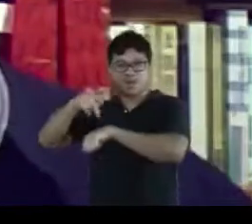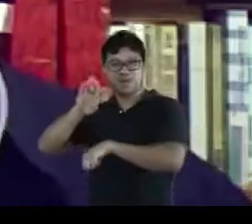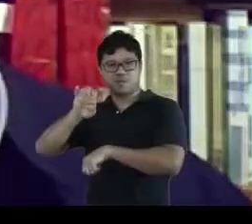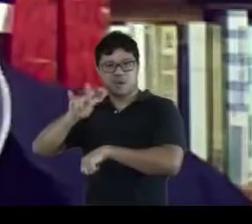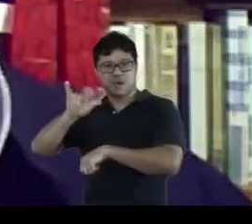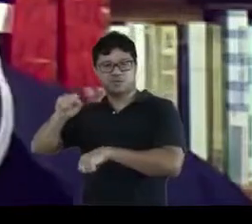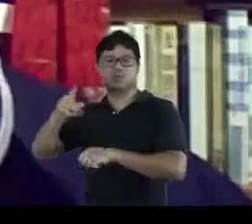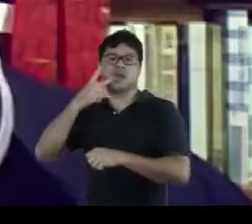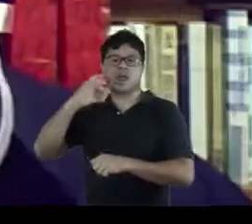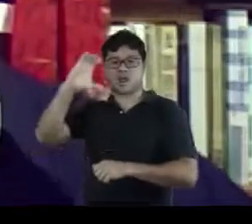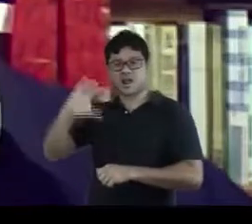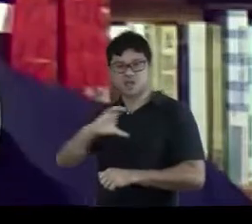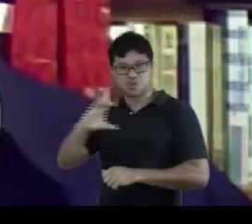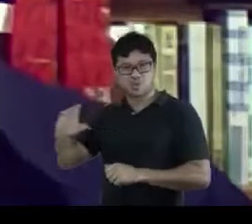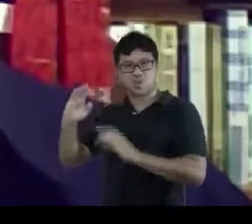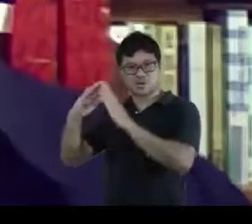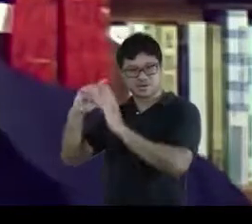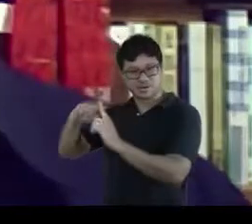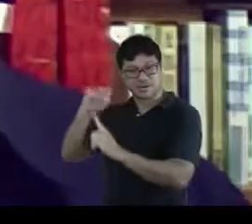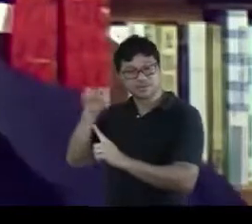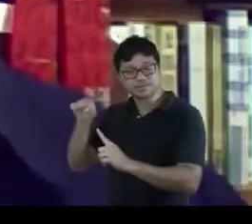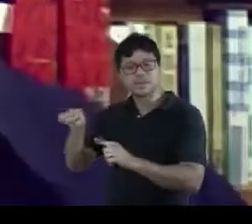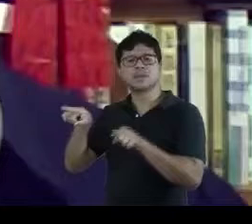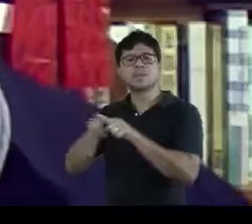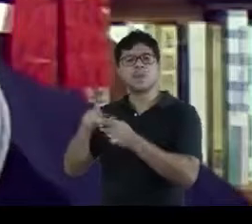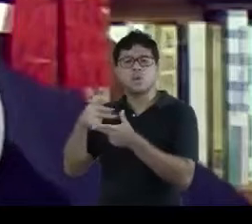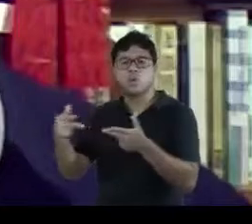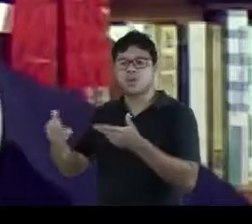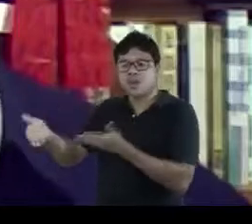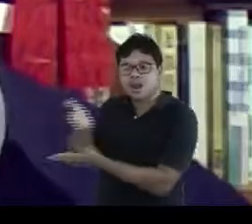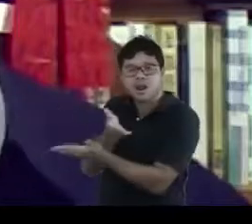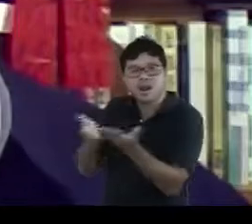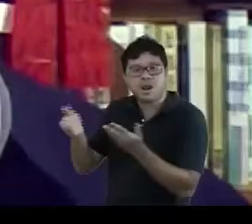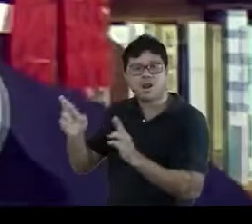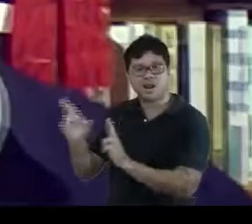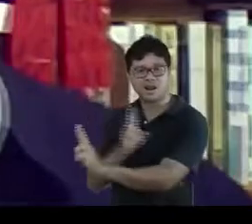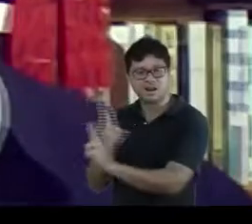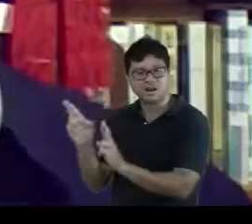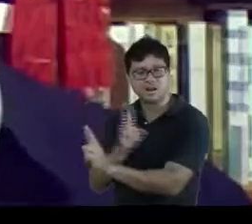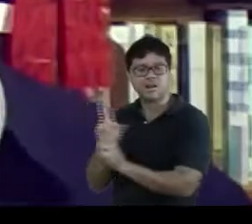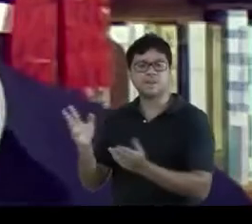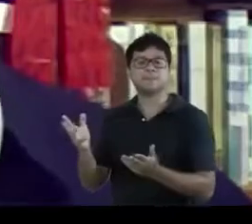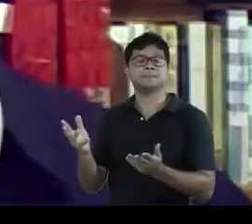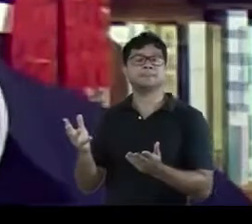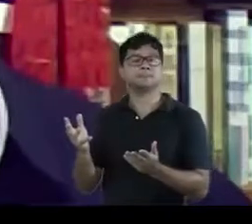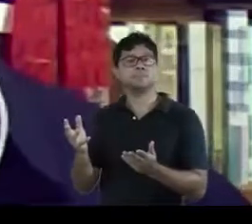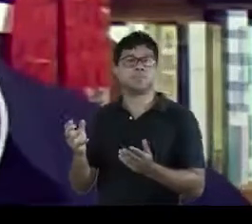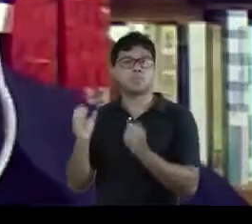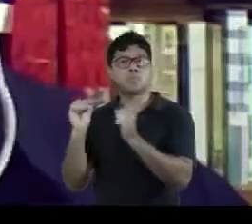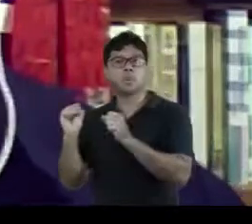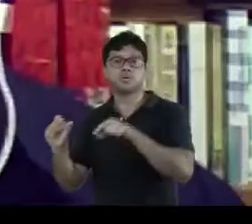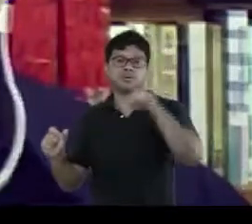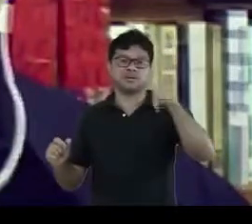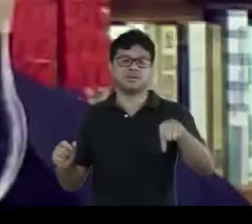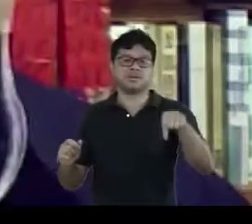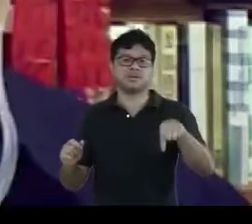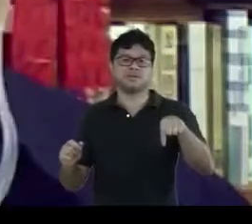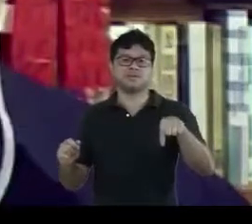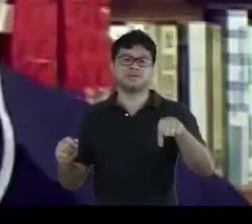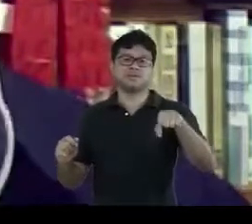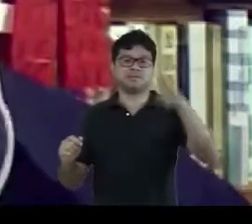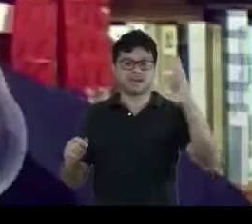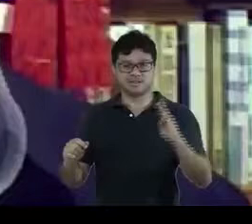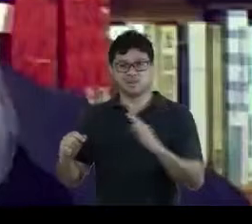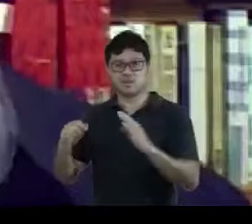como uma nação católica e as relações, as potenciais relações que isso poderia ter com a